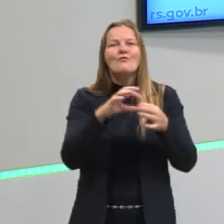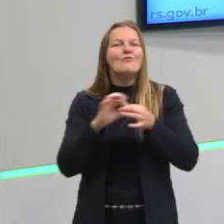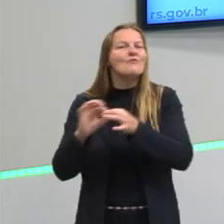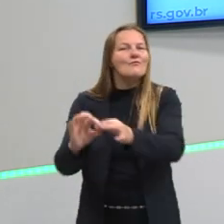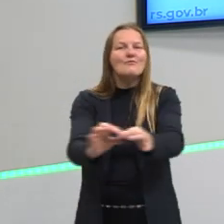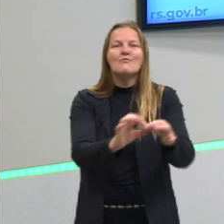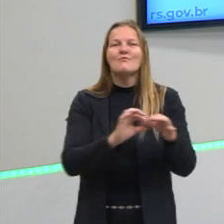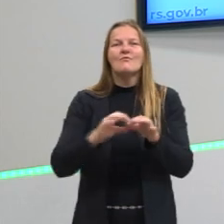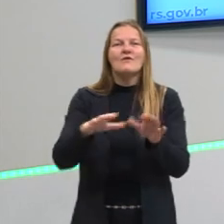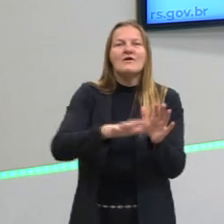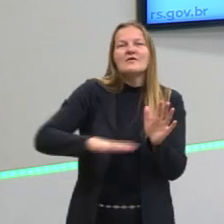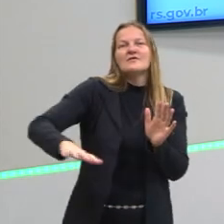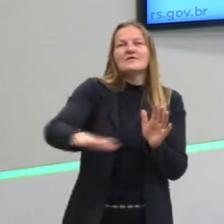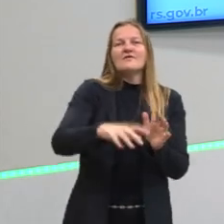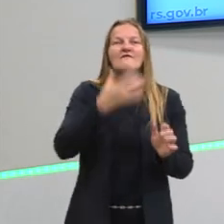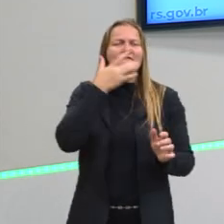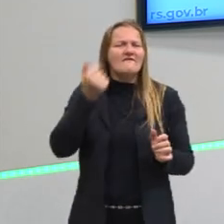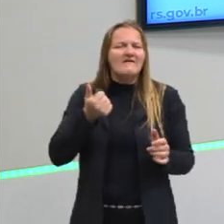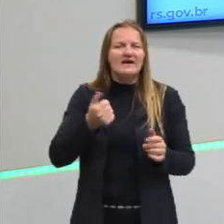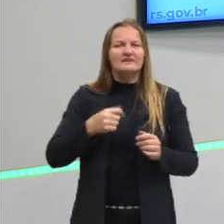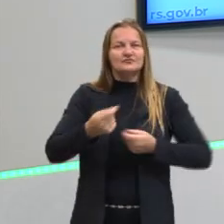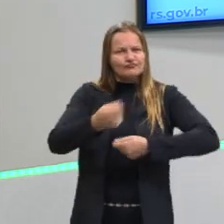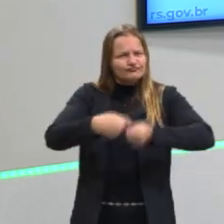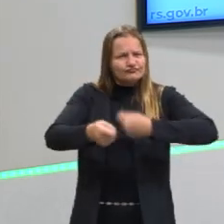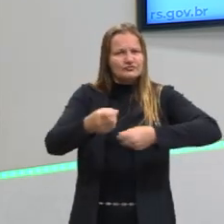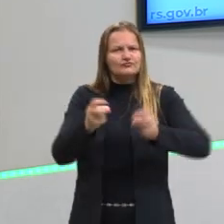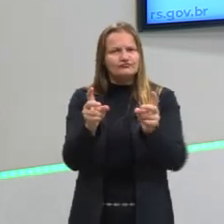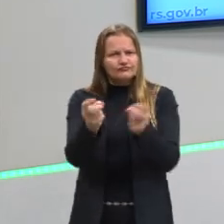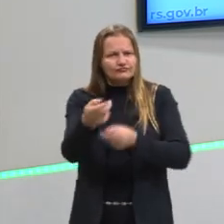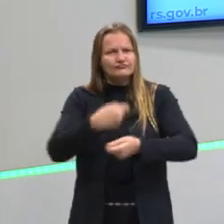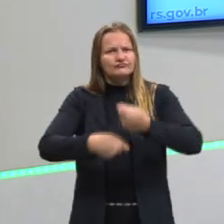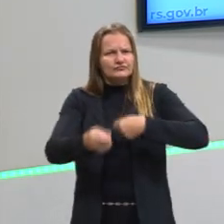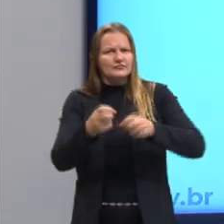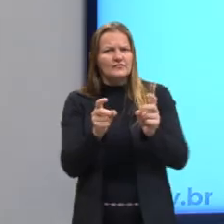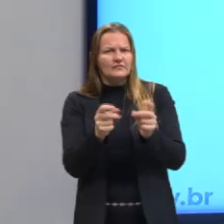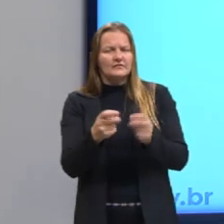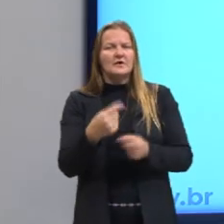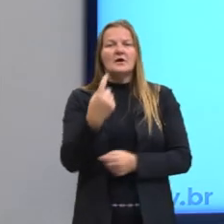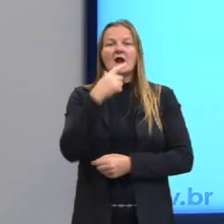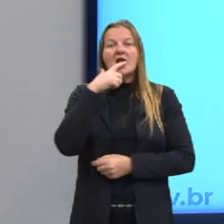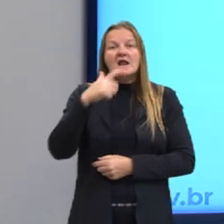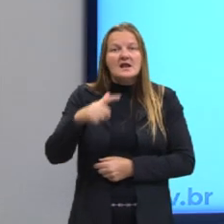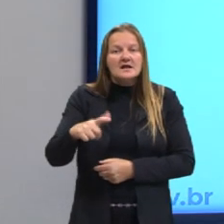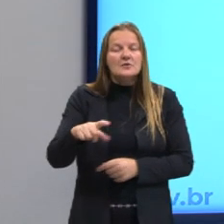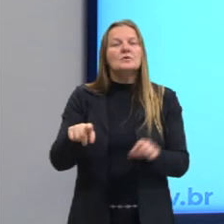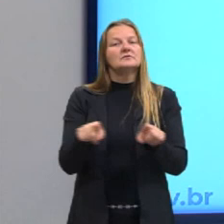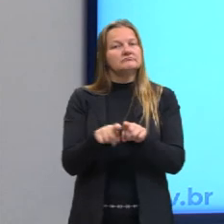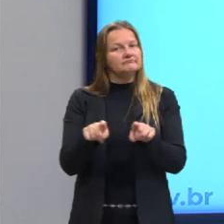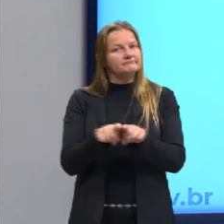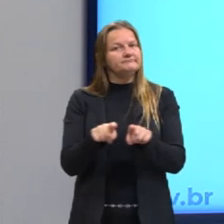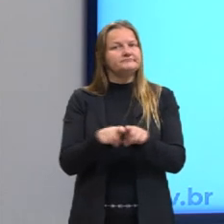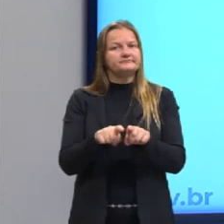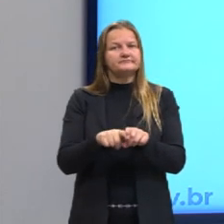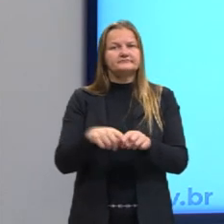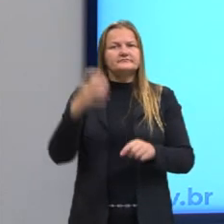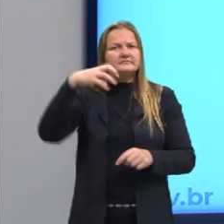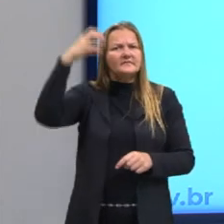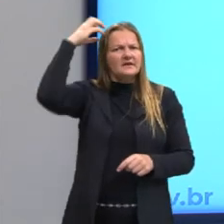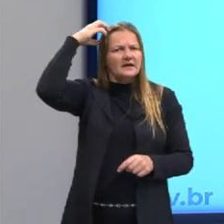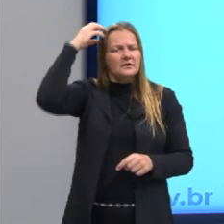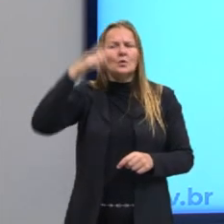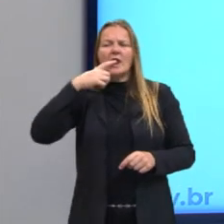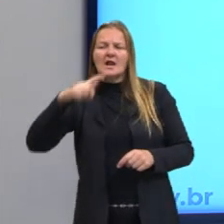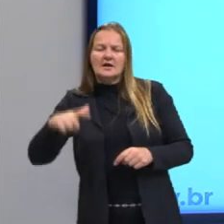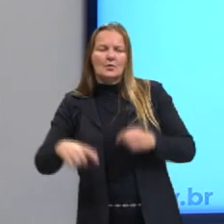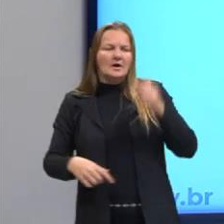uma única moeda, o que facilita o comércio. Essa questão de um idioma, esses pequenos reinos também, cada um tinha